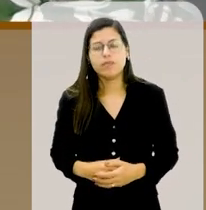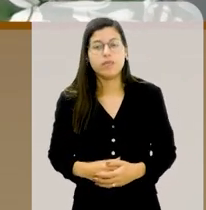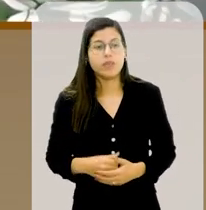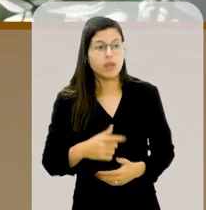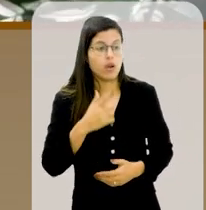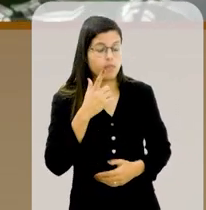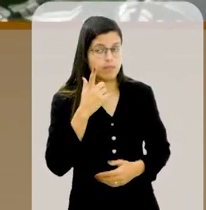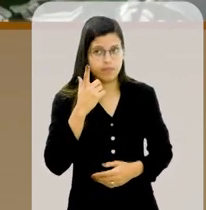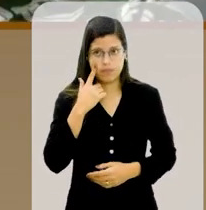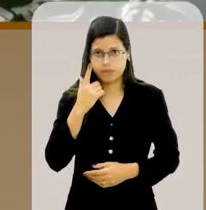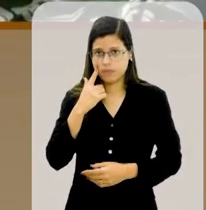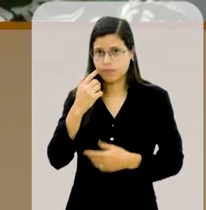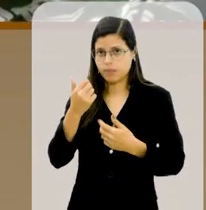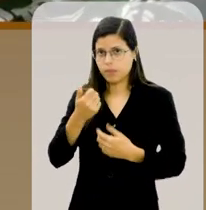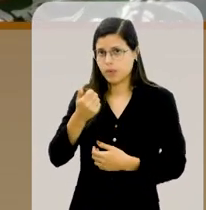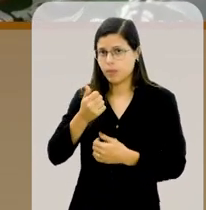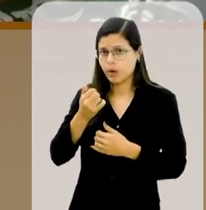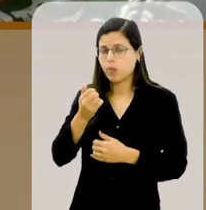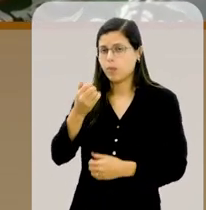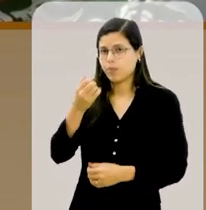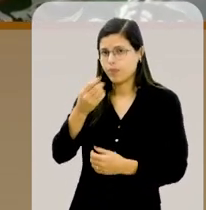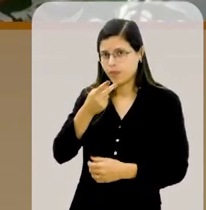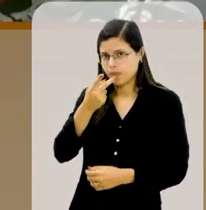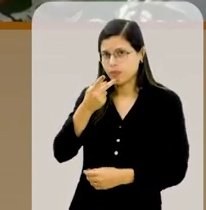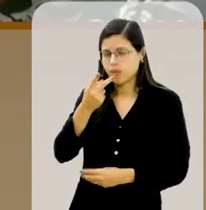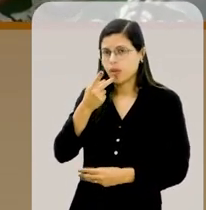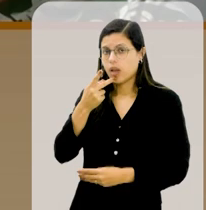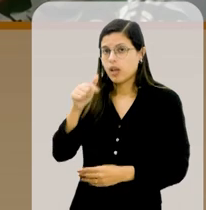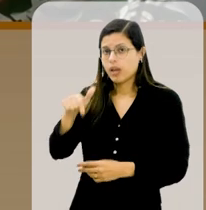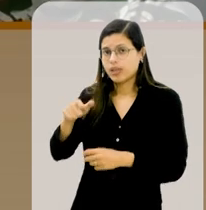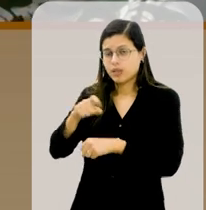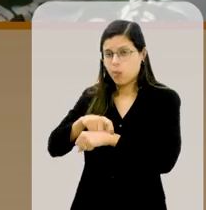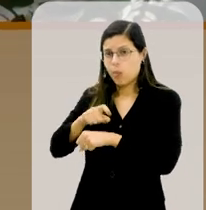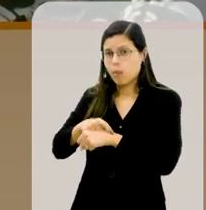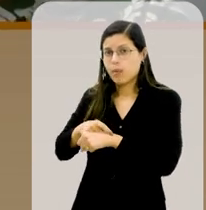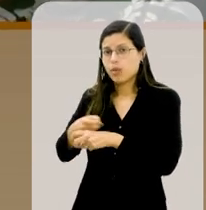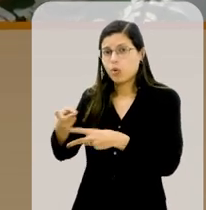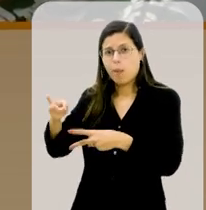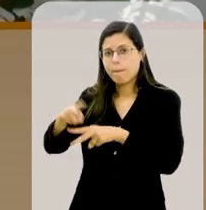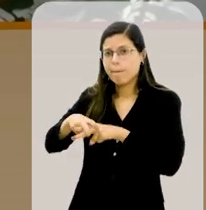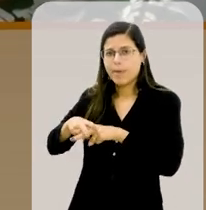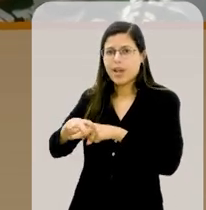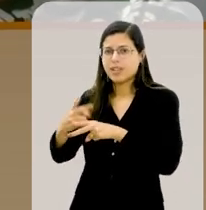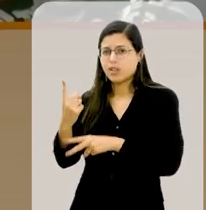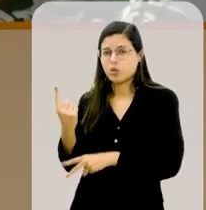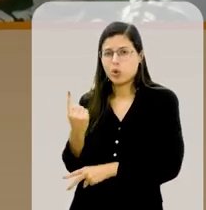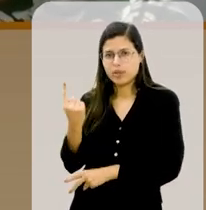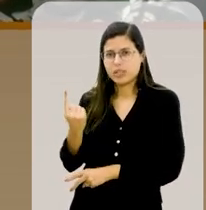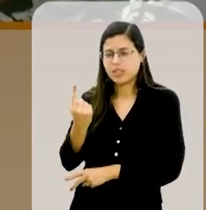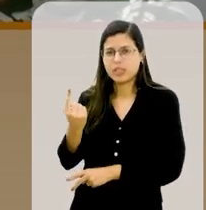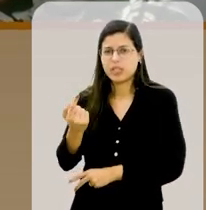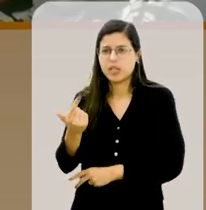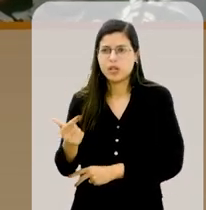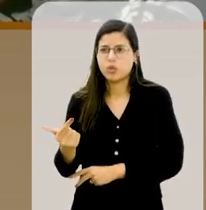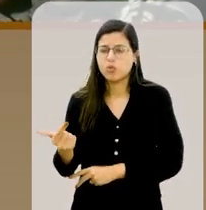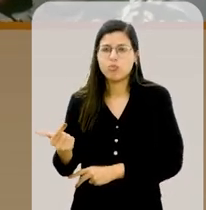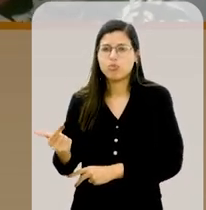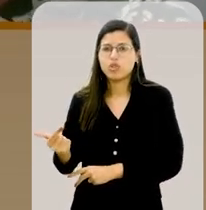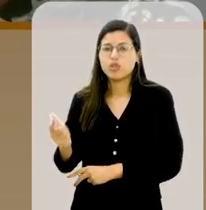primeiro eu preciso contar o seguinte, que nesse momento em que eu fiquei isolada, eu não tive nenhuma assistência de